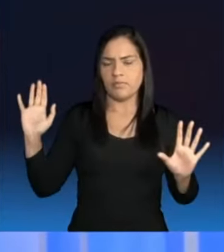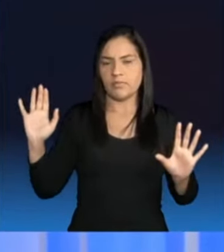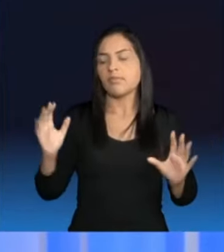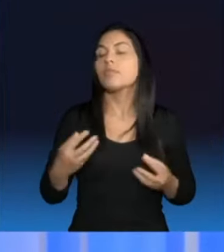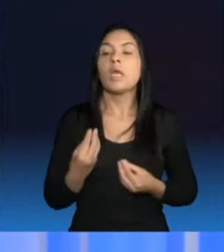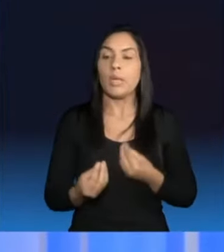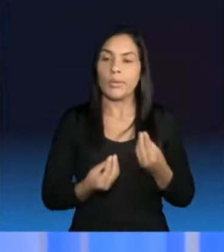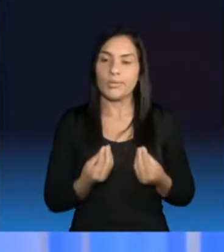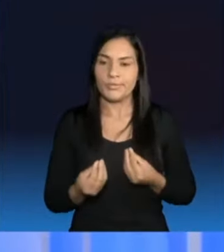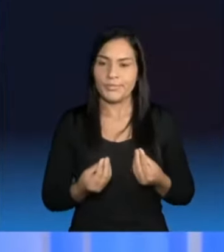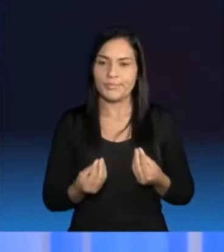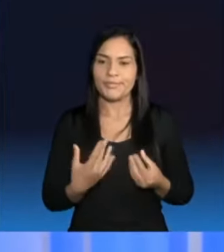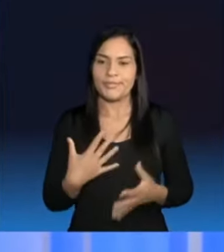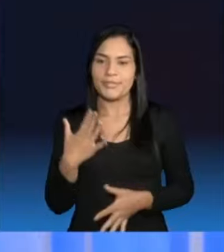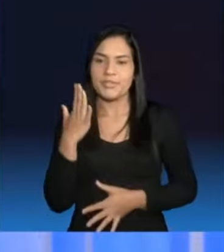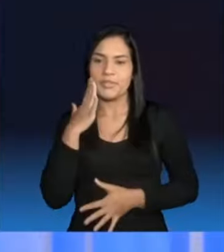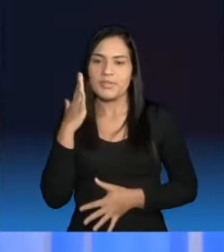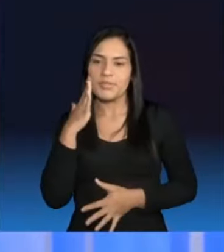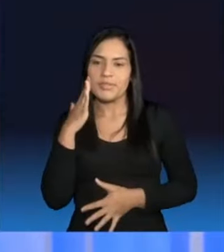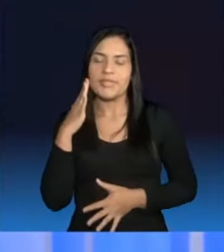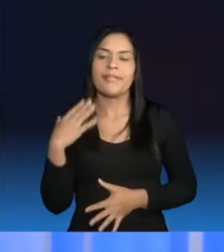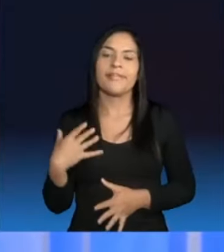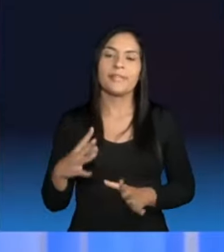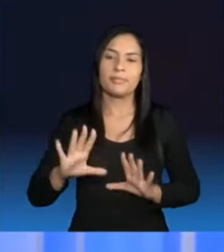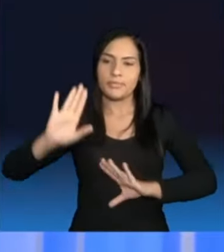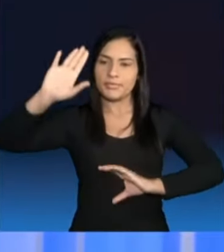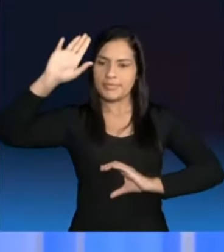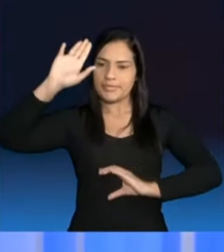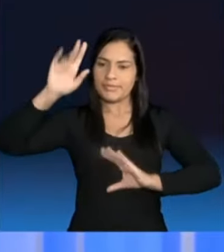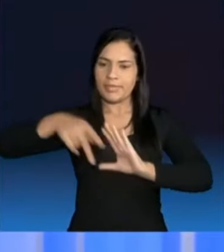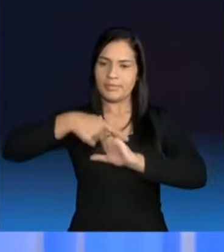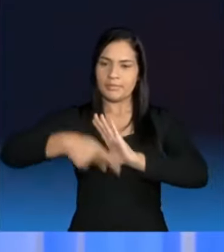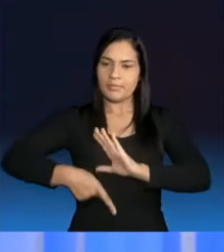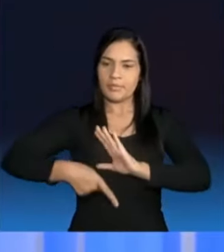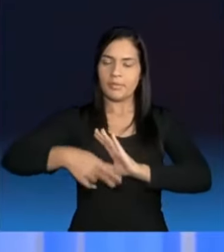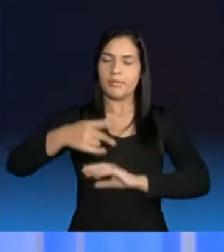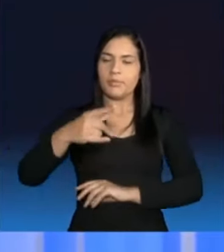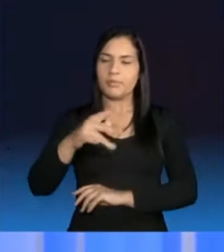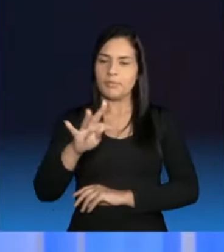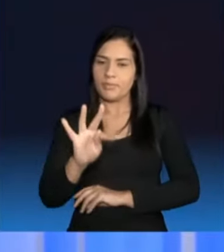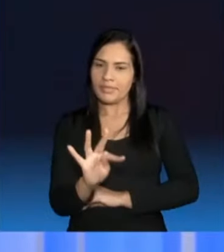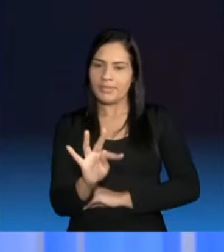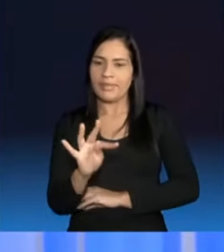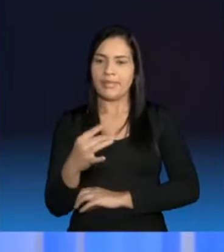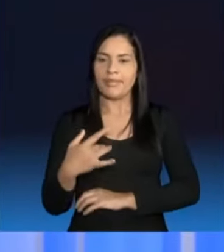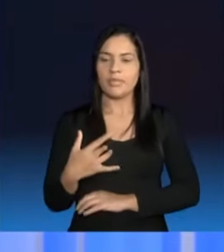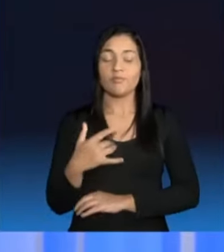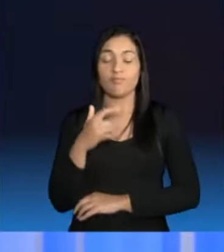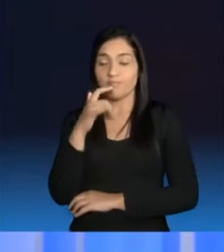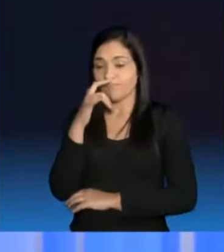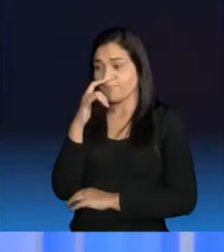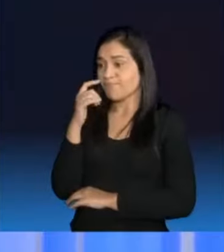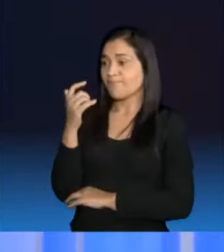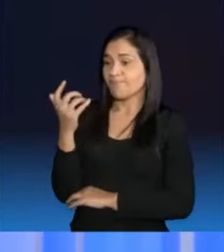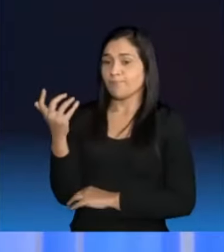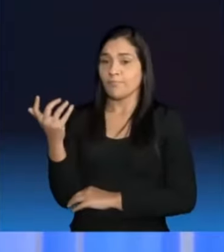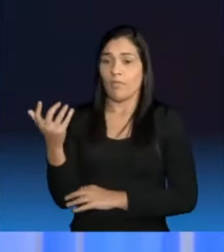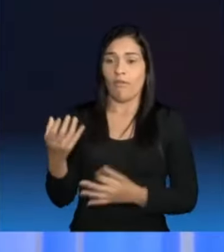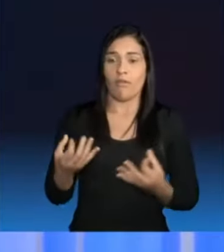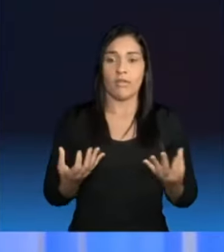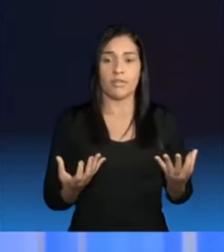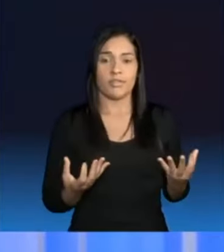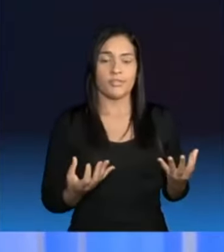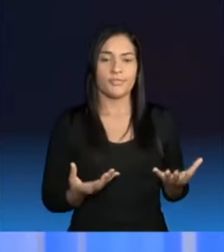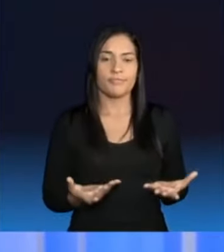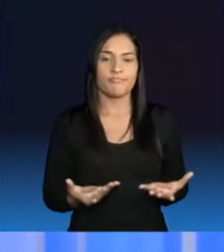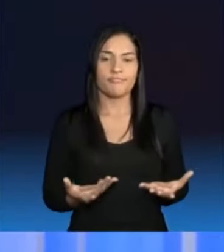a arrogância dos candidatos do PT se achando acima de tudo, se achando os mais preparados. Mas